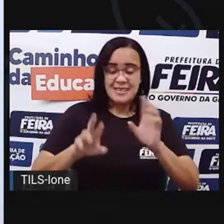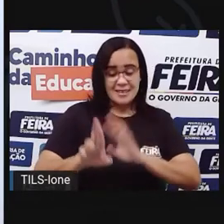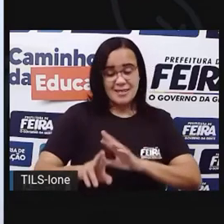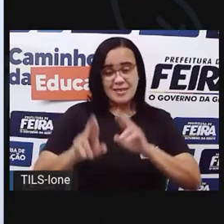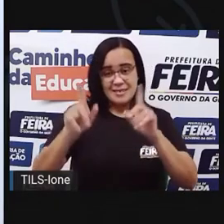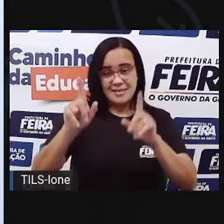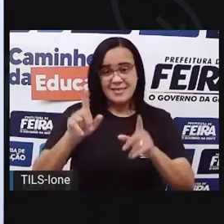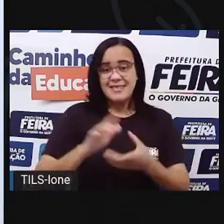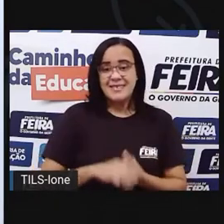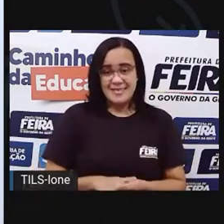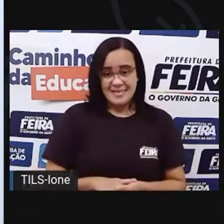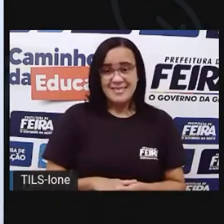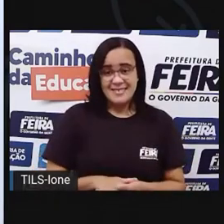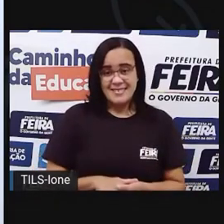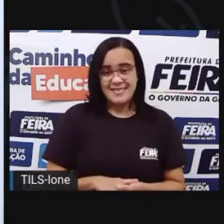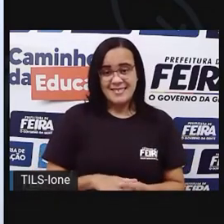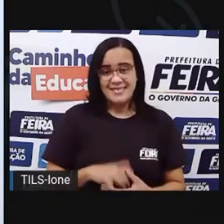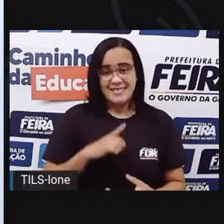tem mais algum.